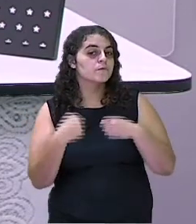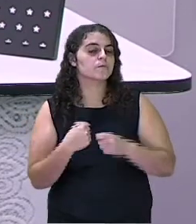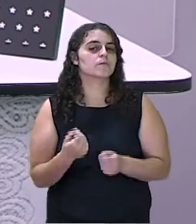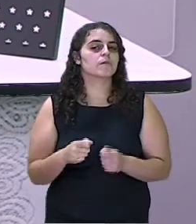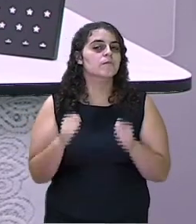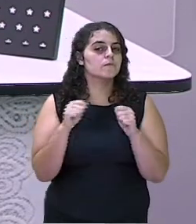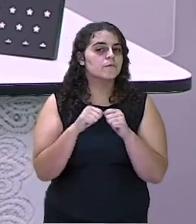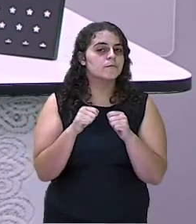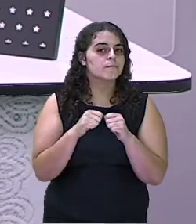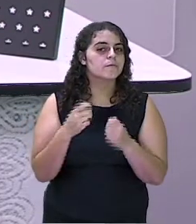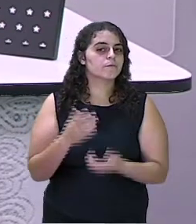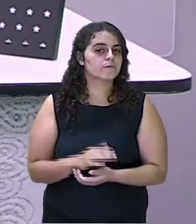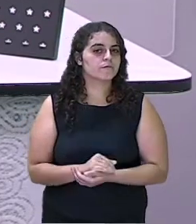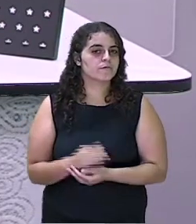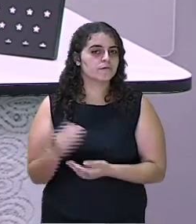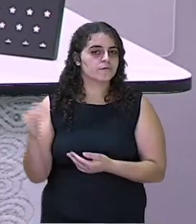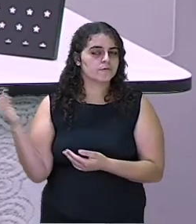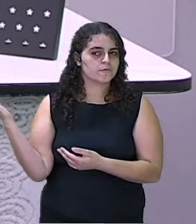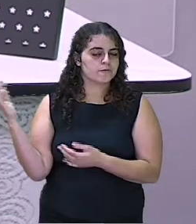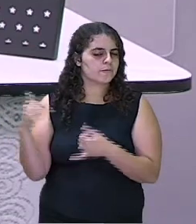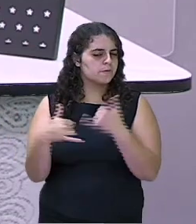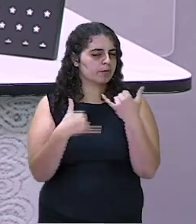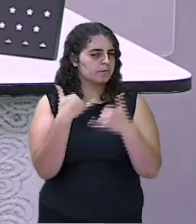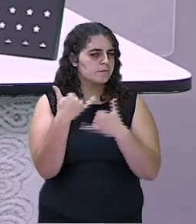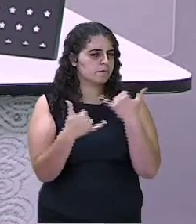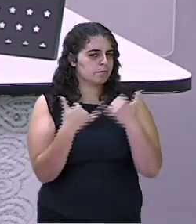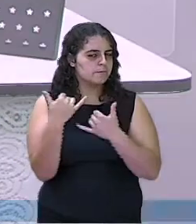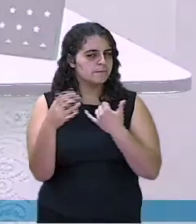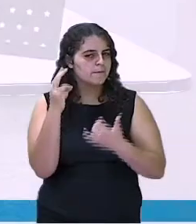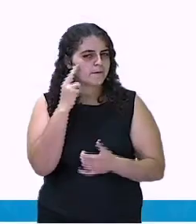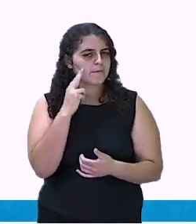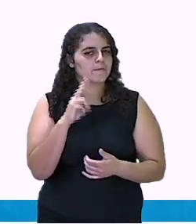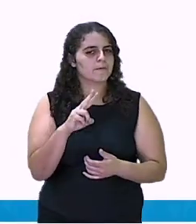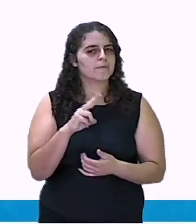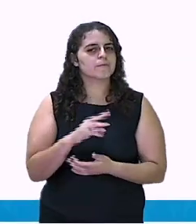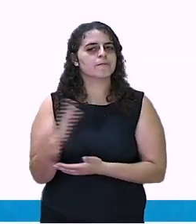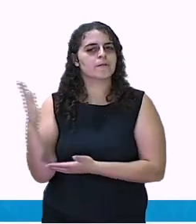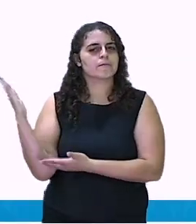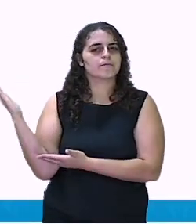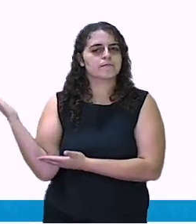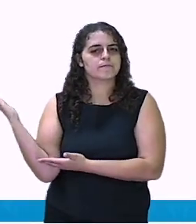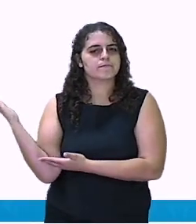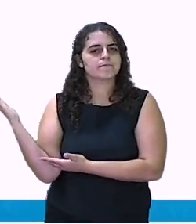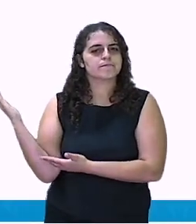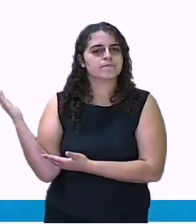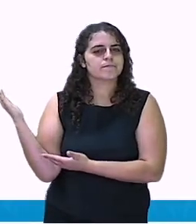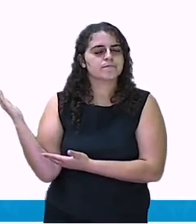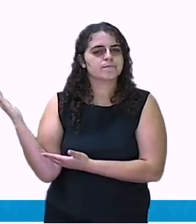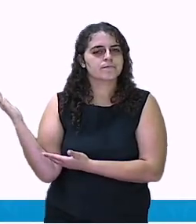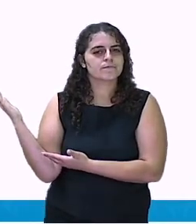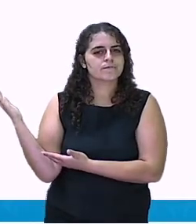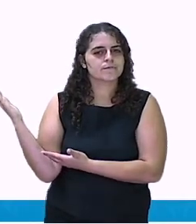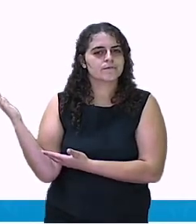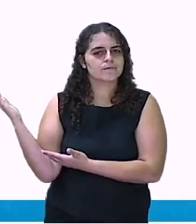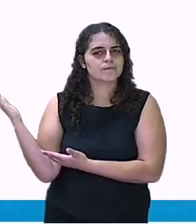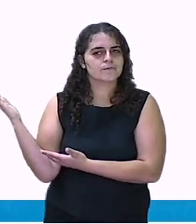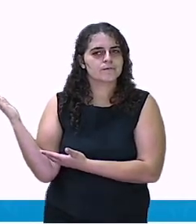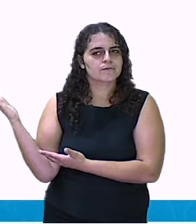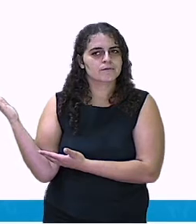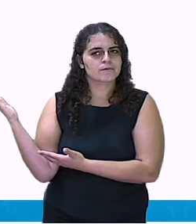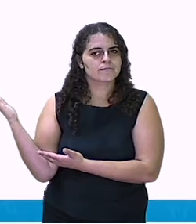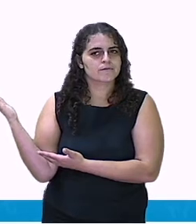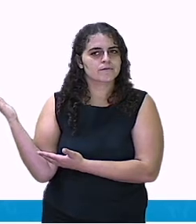necessários para se brincar de amarelinha. Vamos ver o que o Daniel usou.